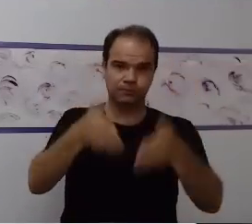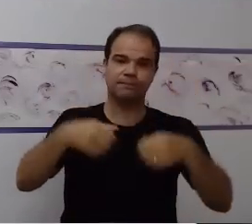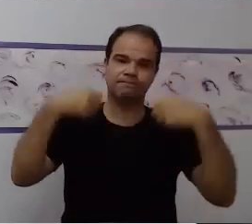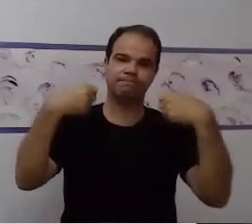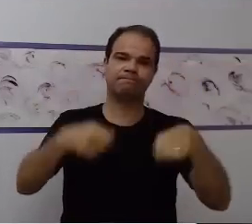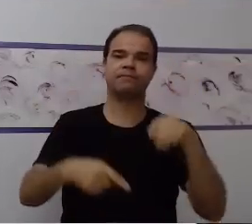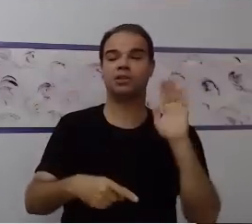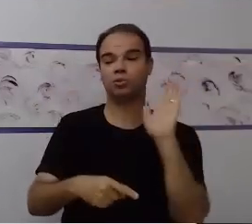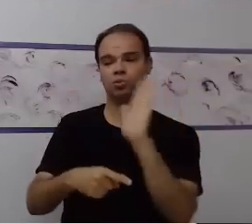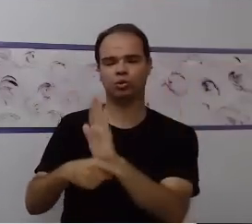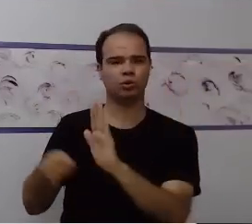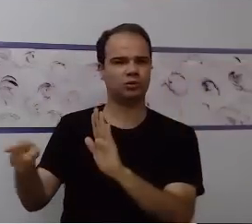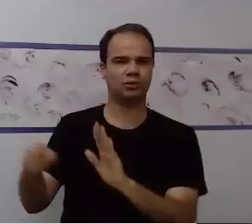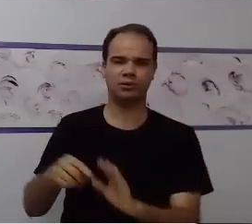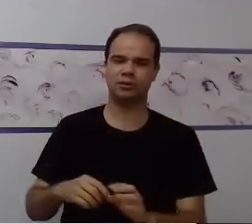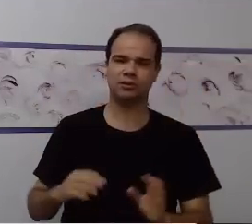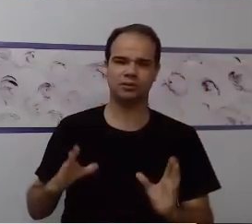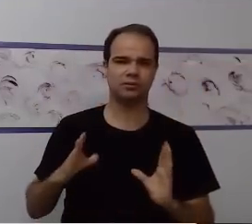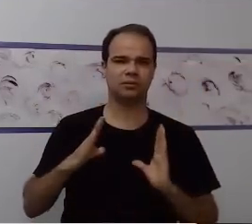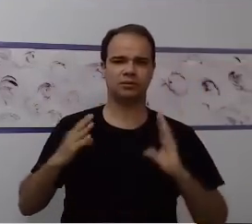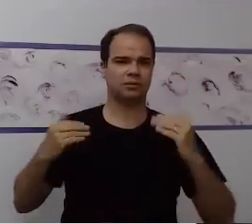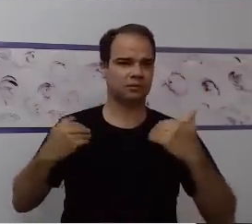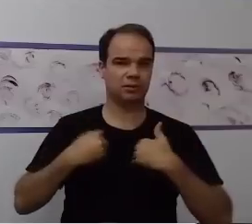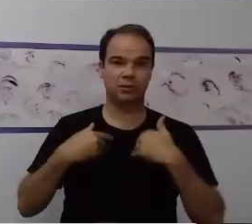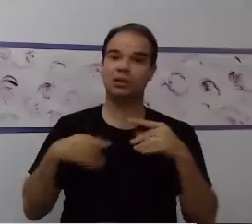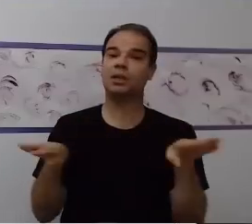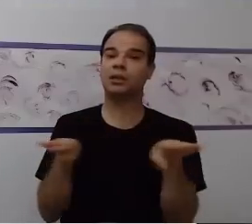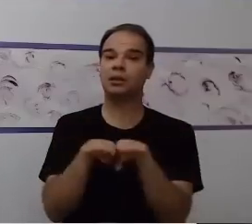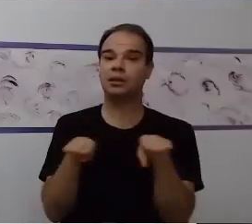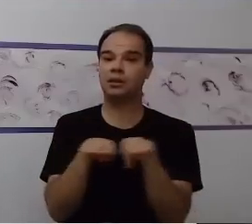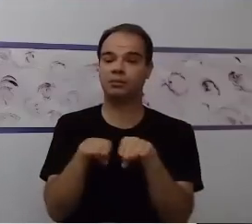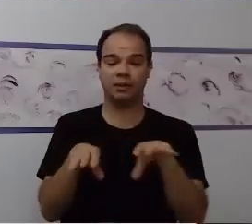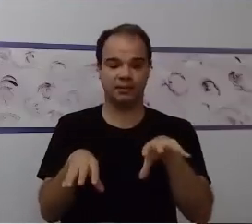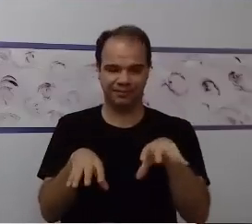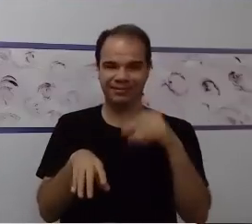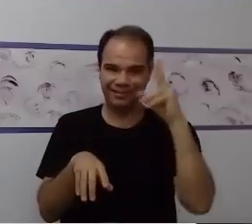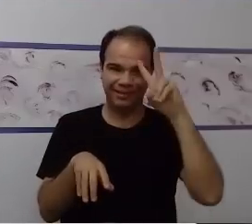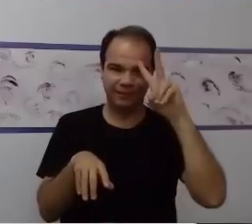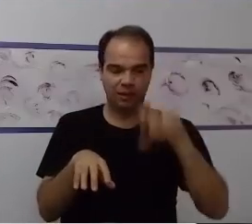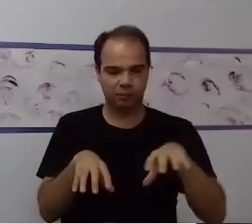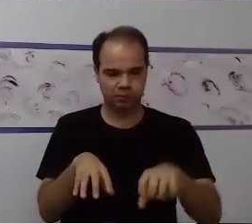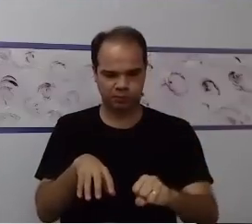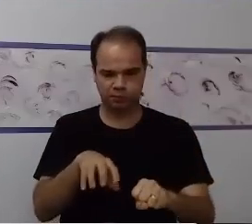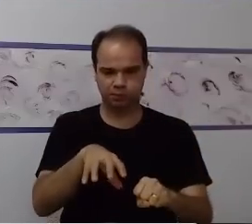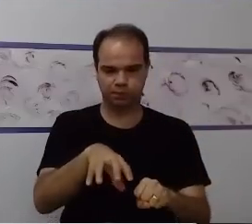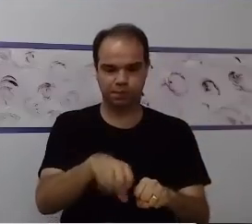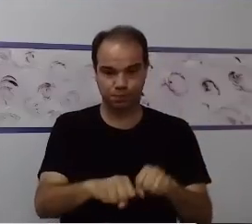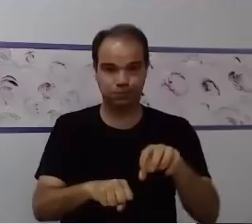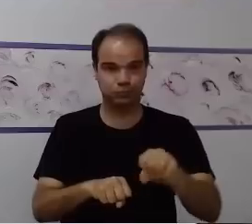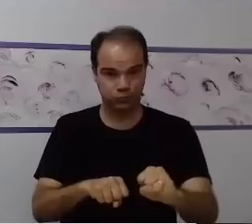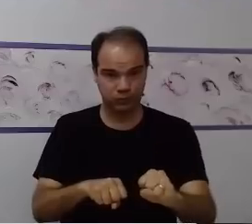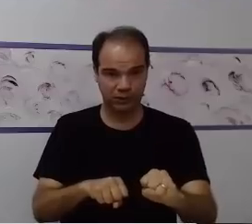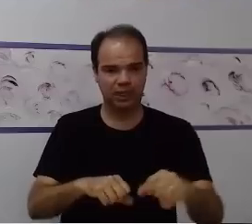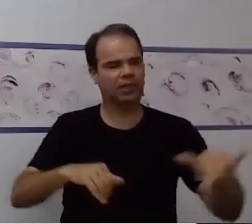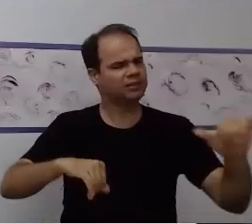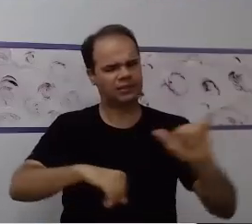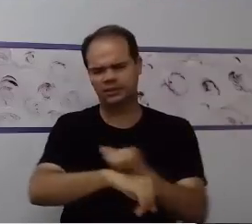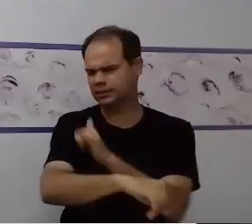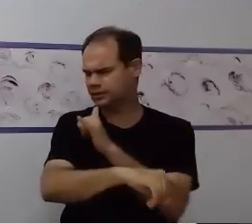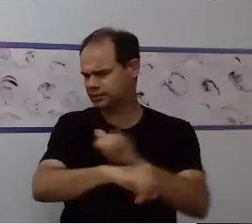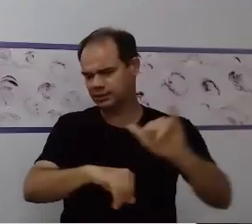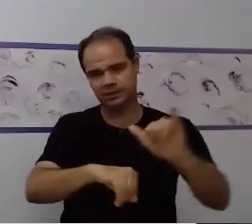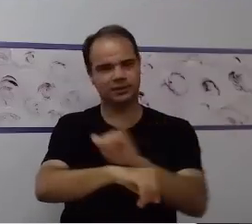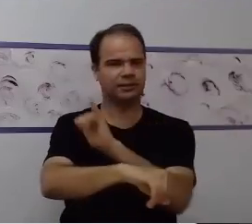com deficiência. O uso de recursos concretos, como o Diego lembrou ali atrás, o uso de estratégias